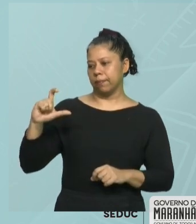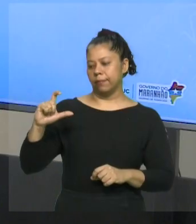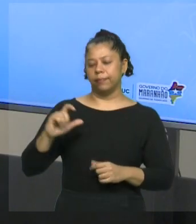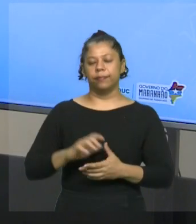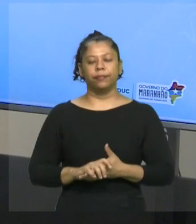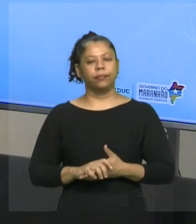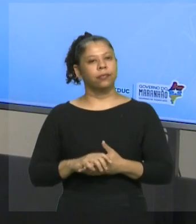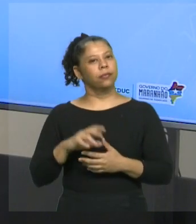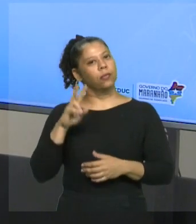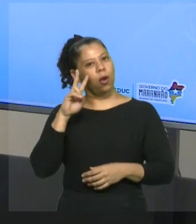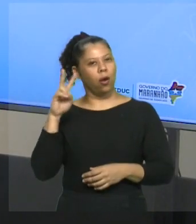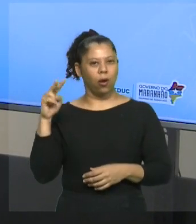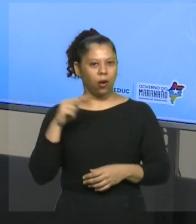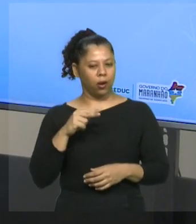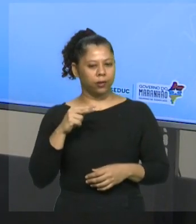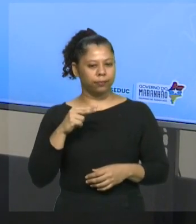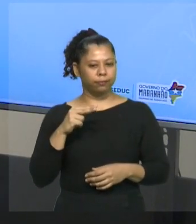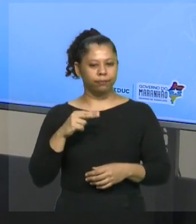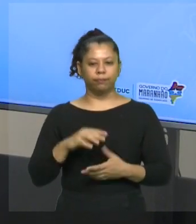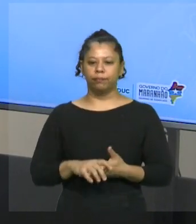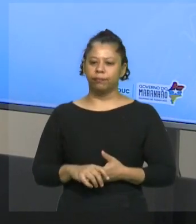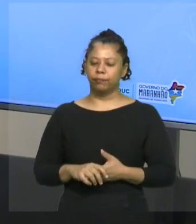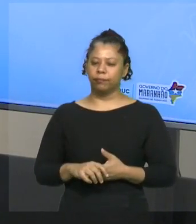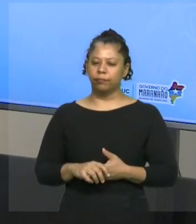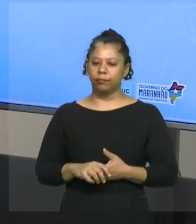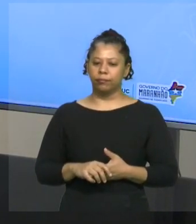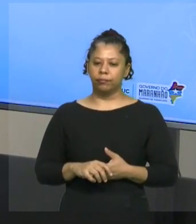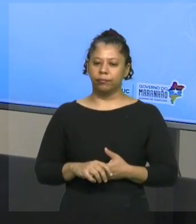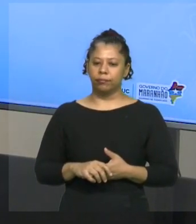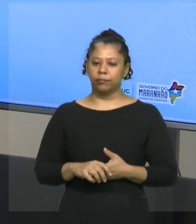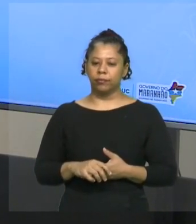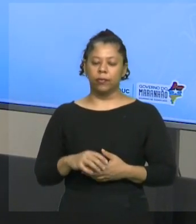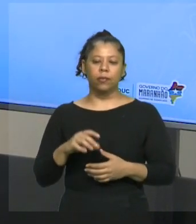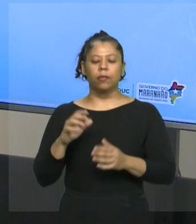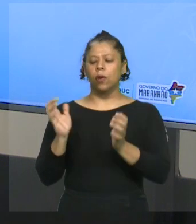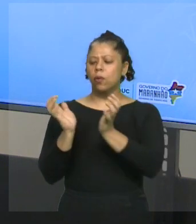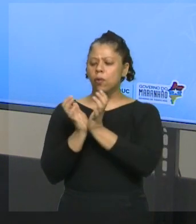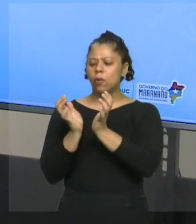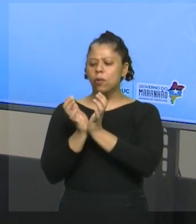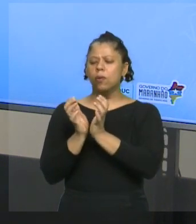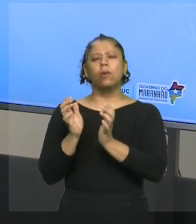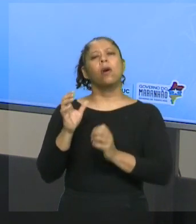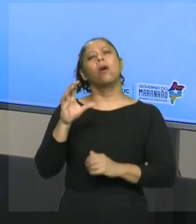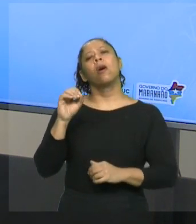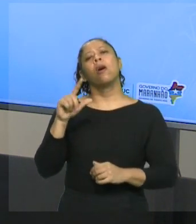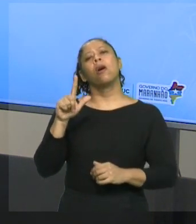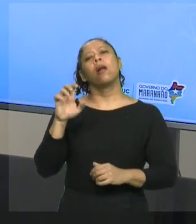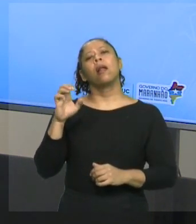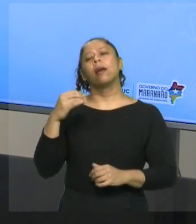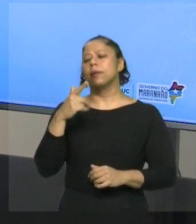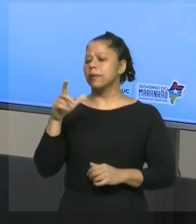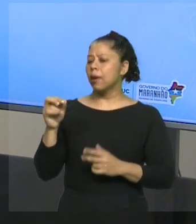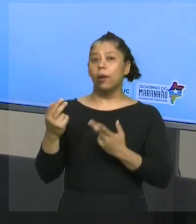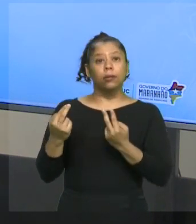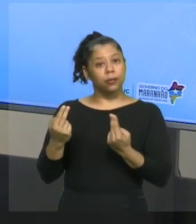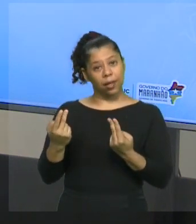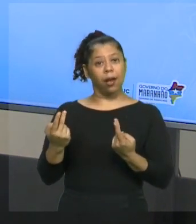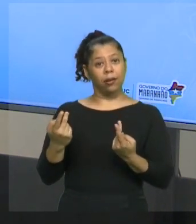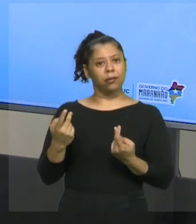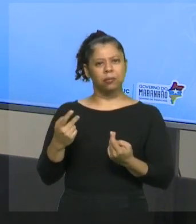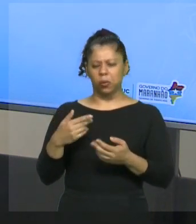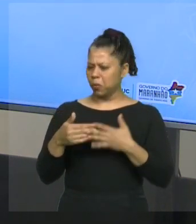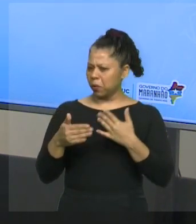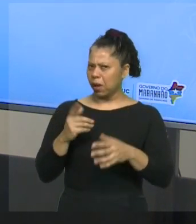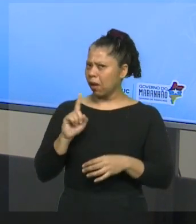um conjunto é uma coleção, só que não é uma coleção qualquer. É uma coleção que